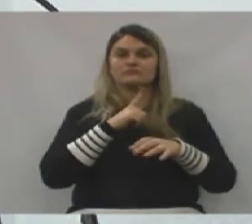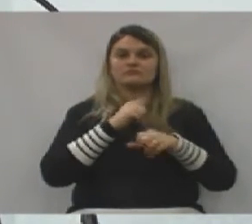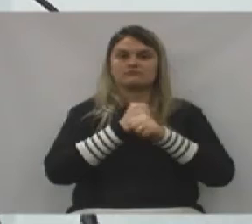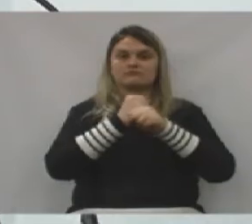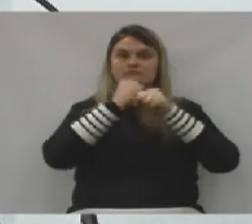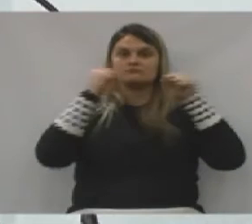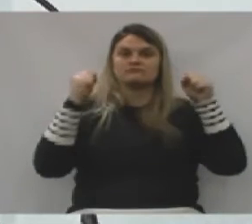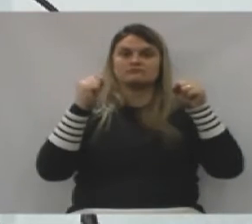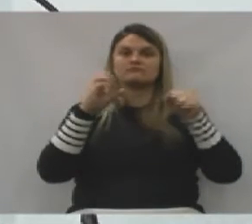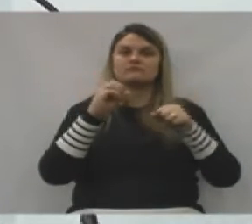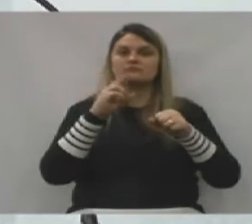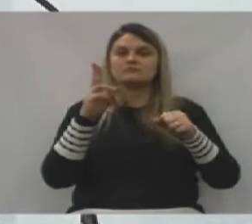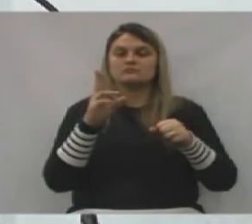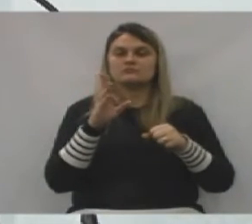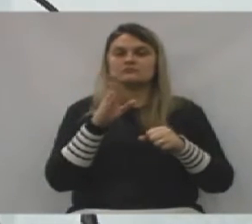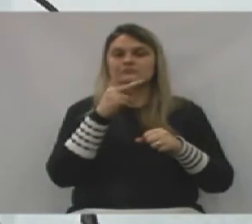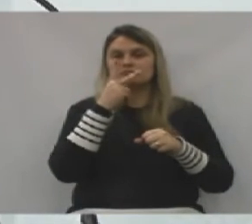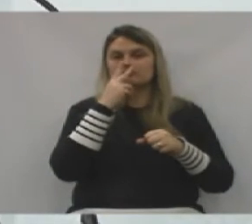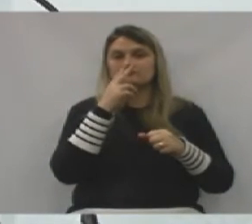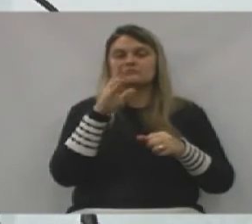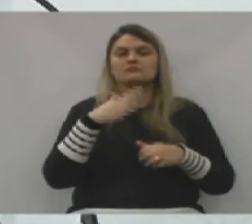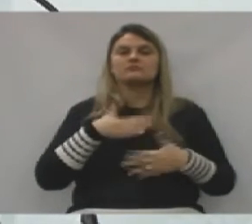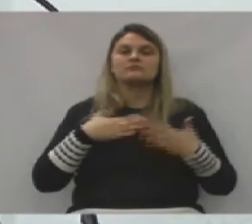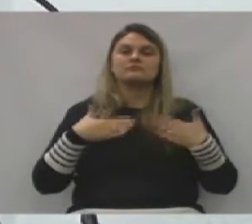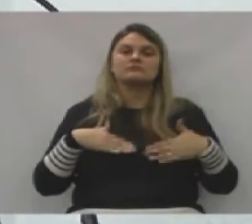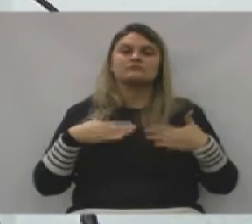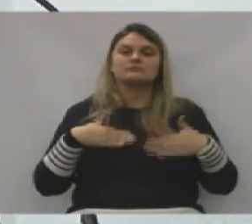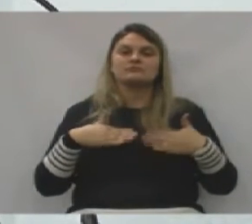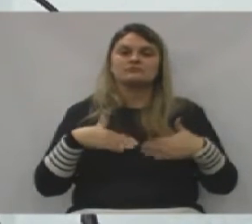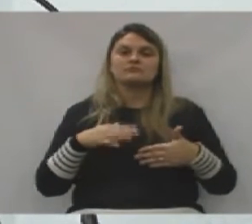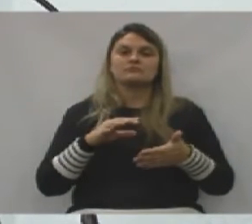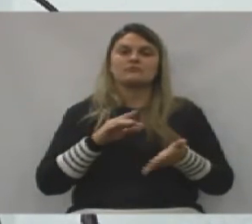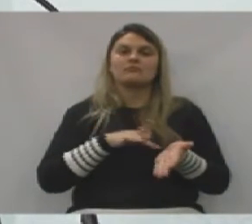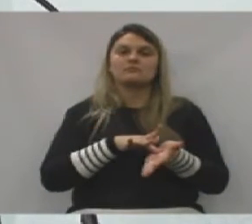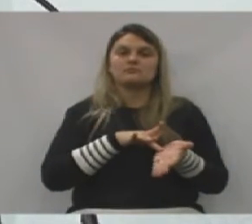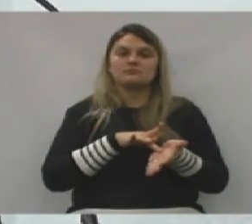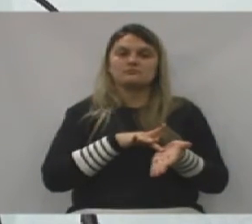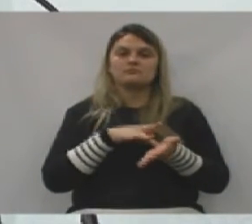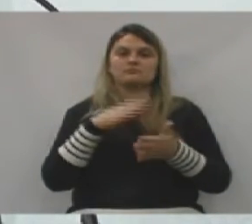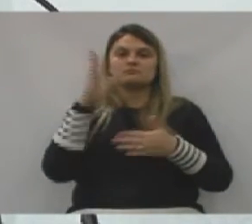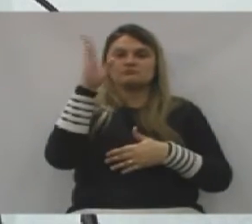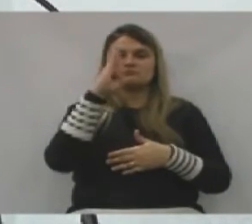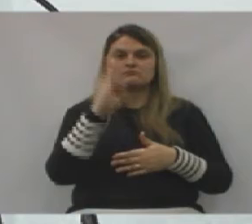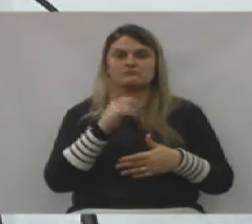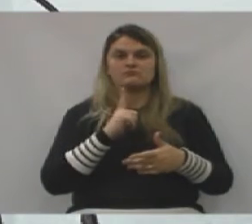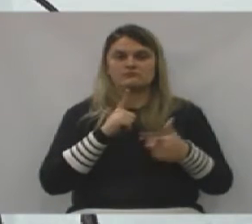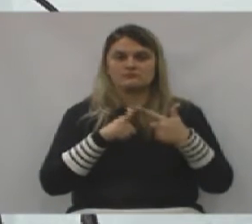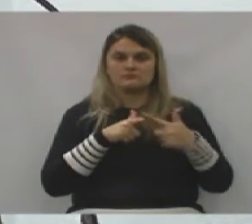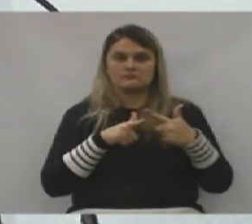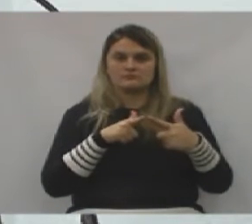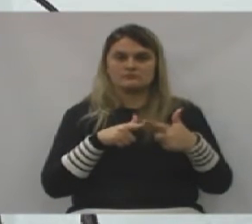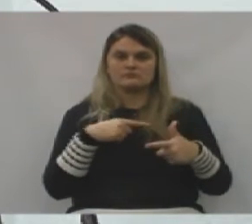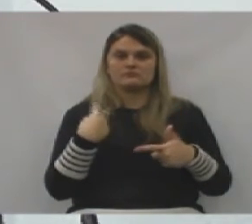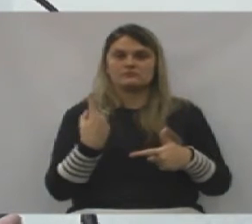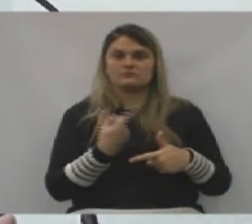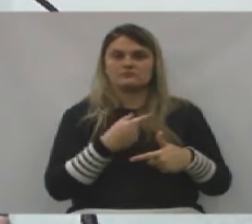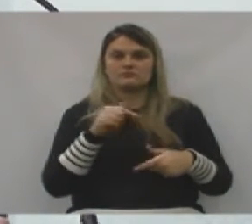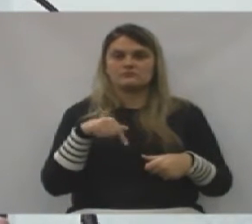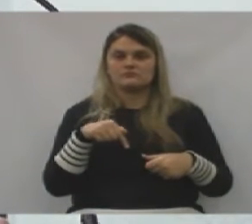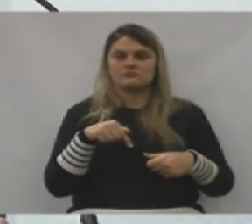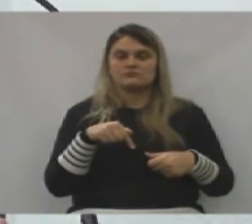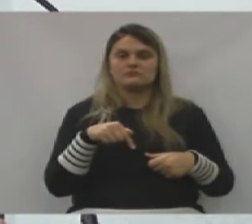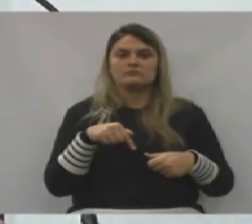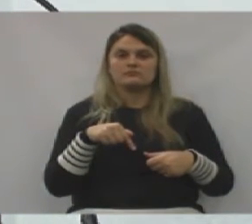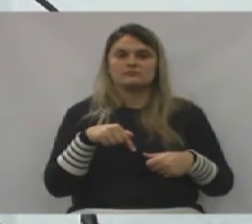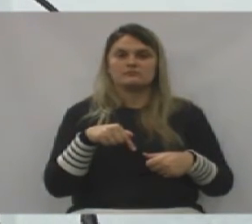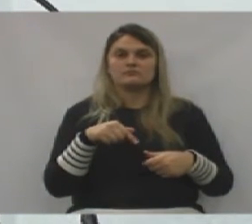ou a gente fica tranquilo fazendo de conta que o Brasil está em crise e a gente aqui, já que